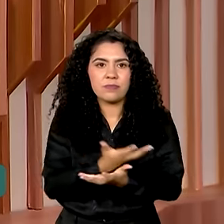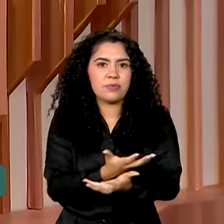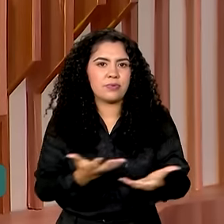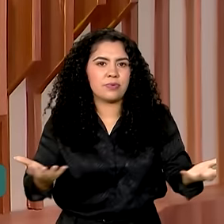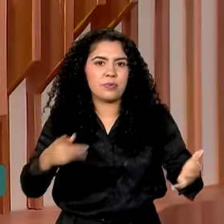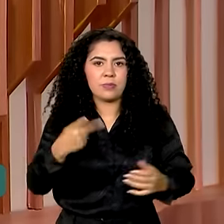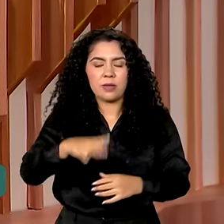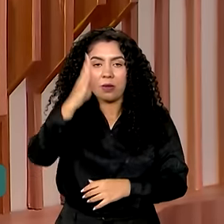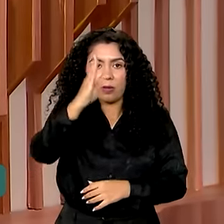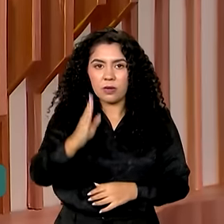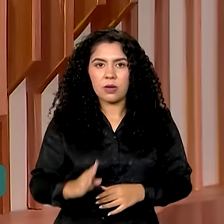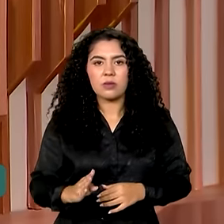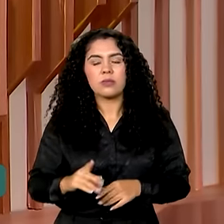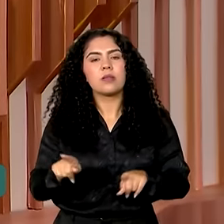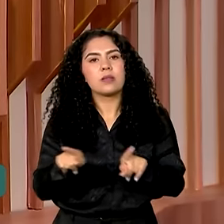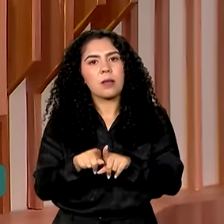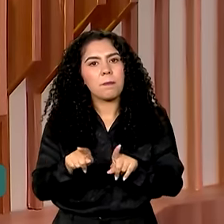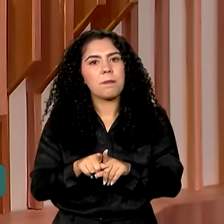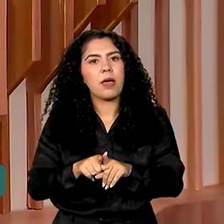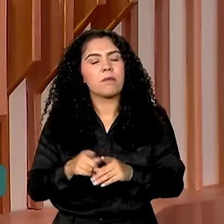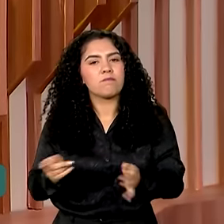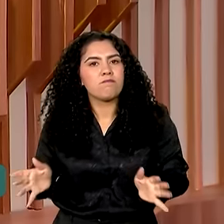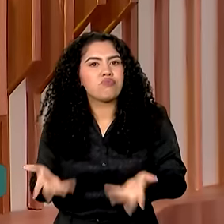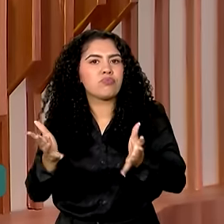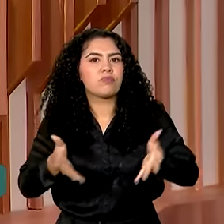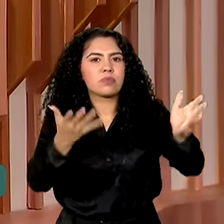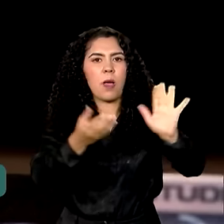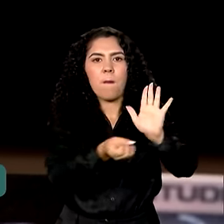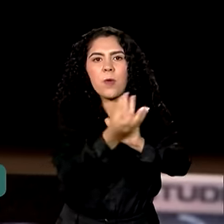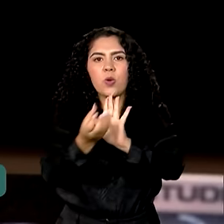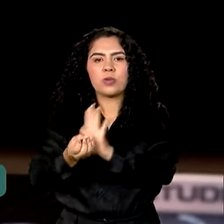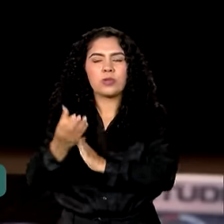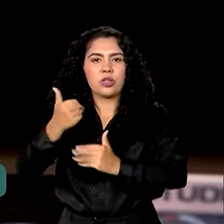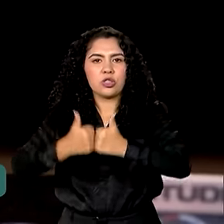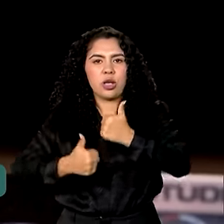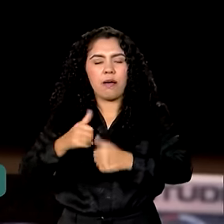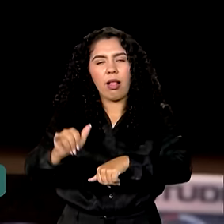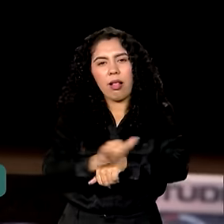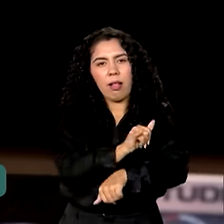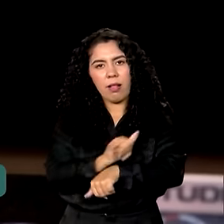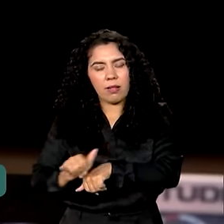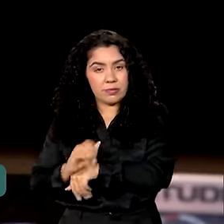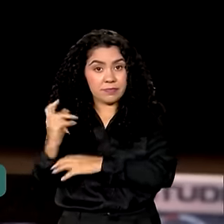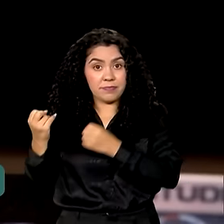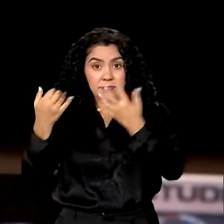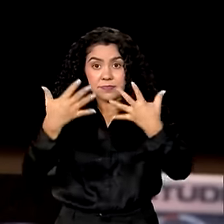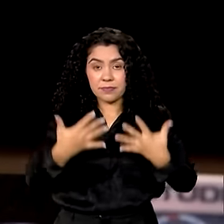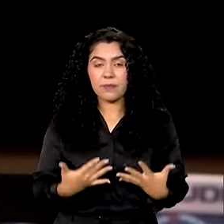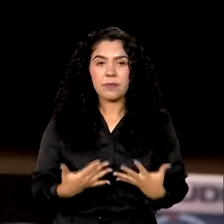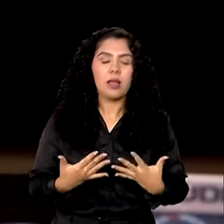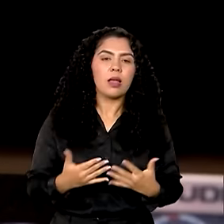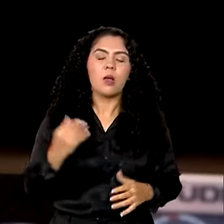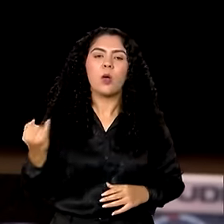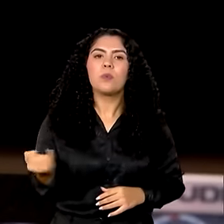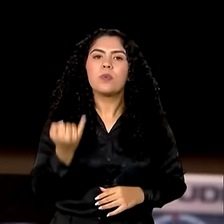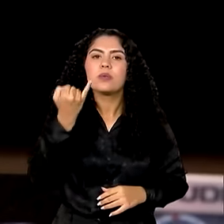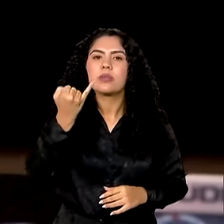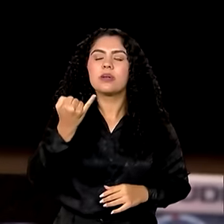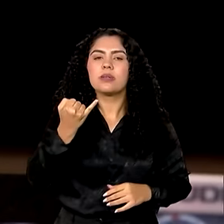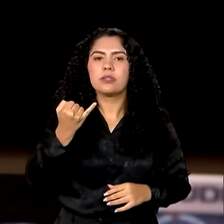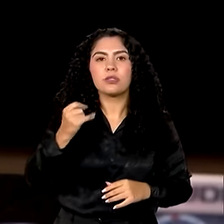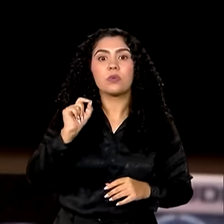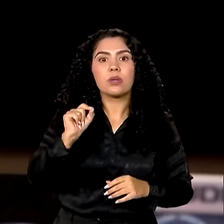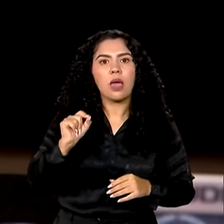diversificar a produção pelo país são algumas estratégias. Nós achamos importante aumentar a produção